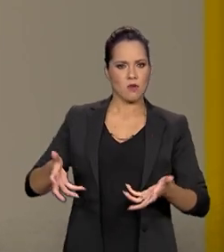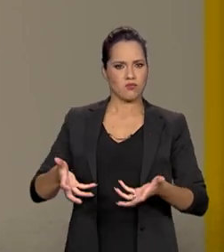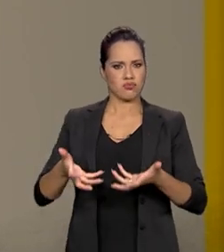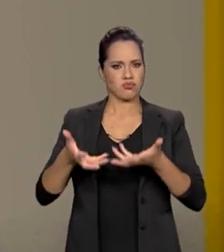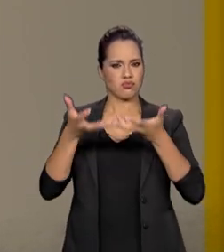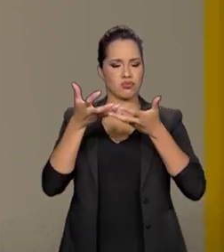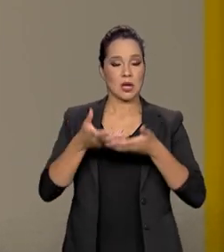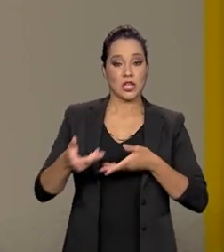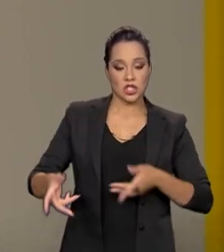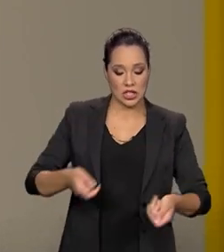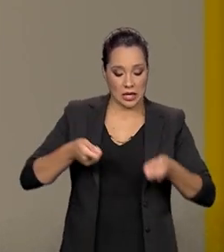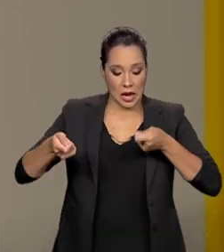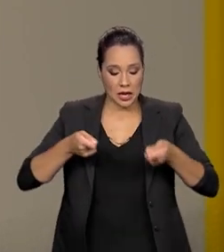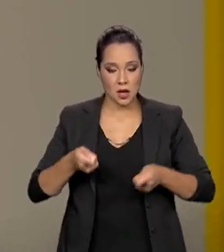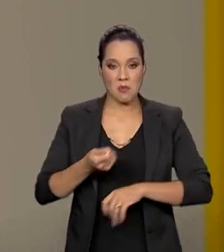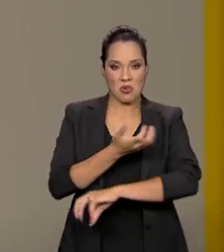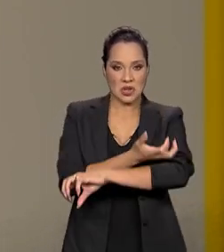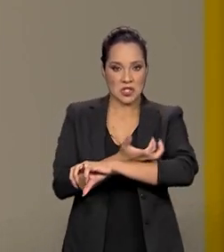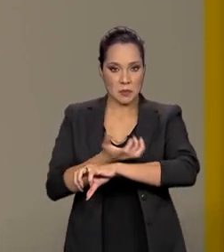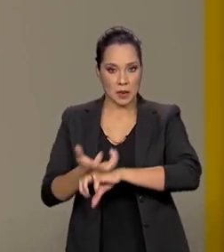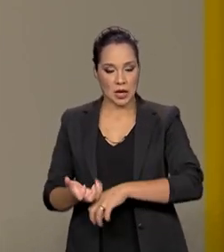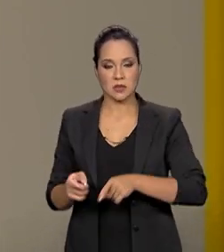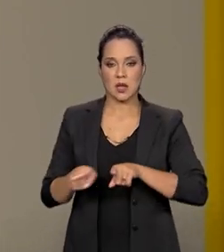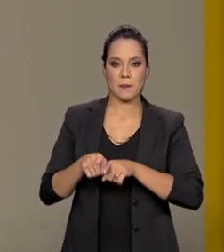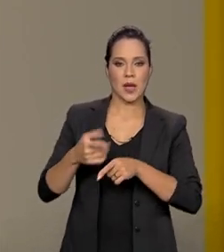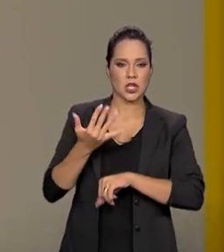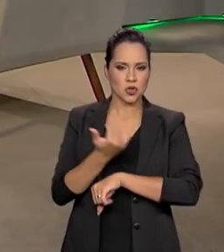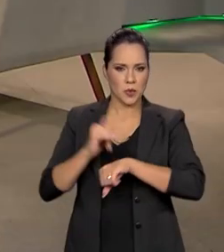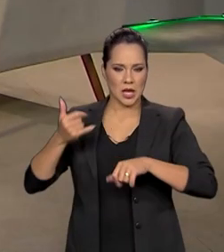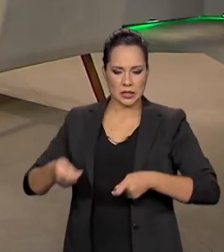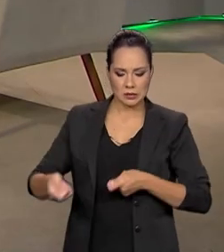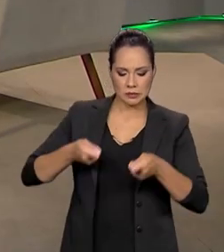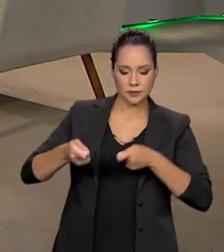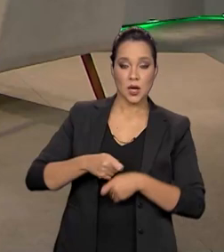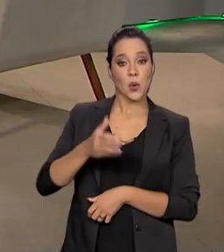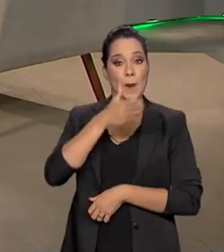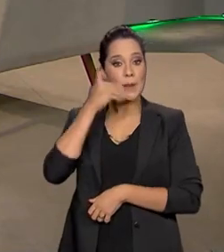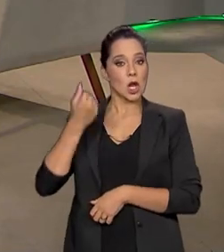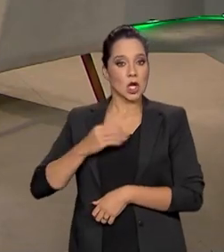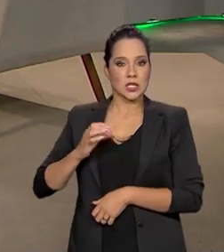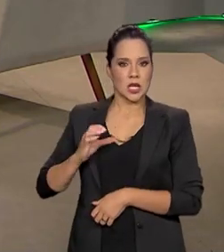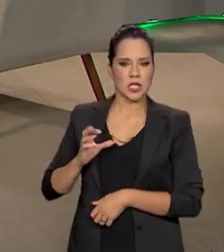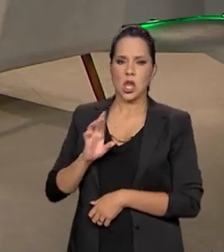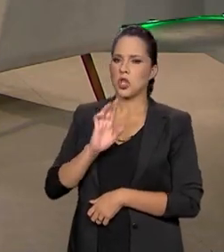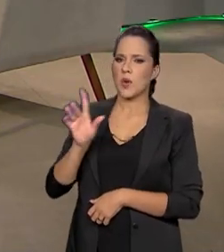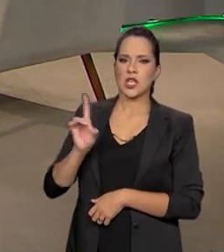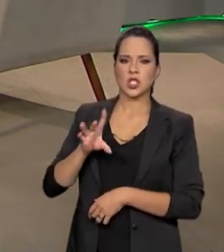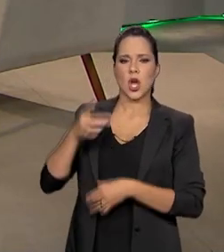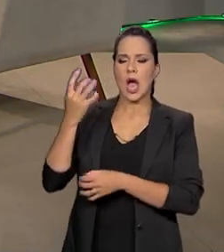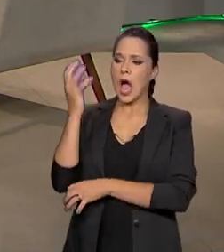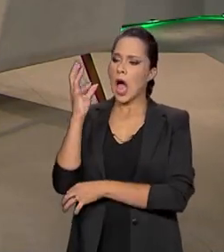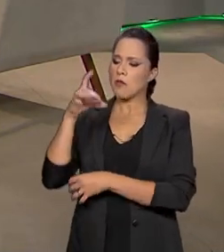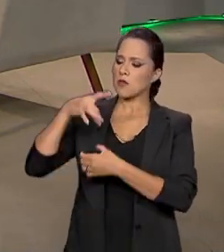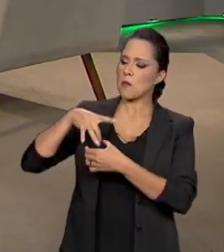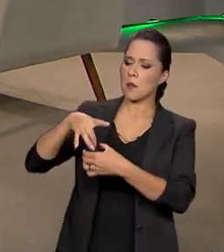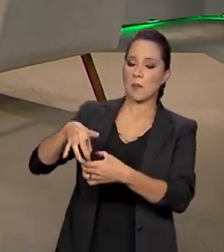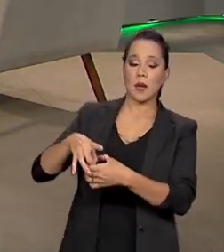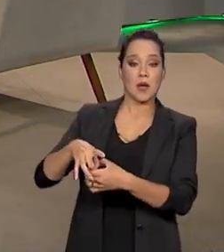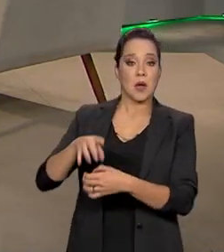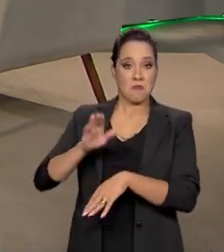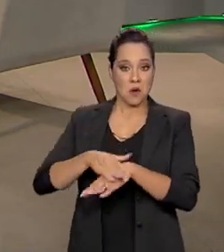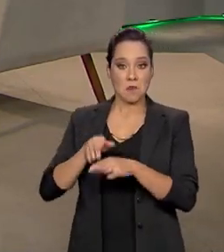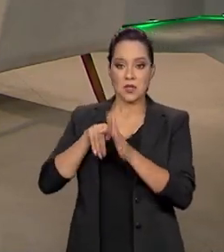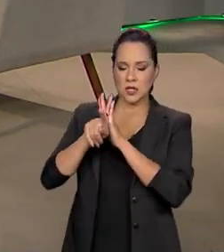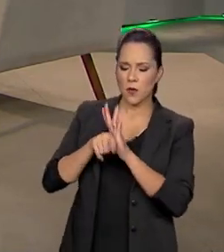degradadas, de garimpo, de pasto e de mineração, por exemplo, com a melhor ciência. Não é somente plantar árvore. Os pesquisadores vão lá,